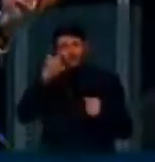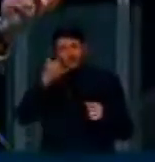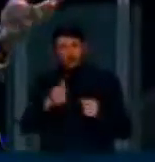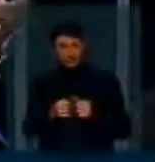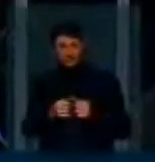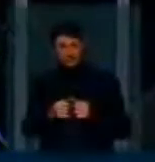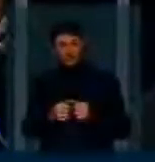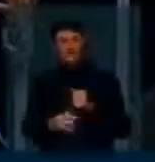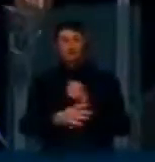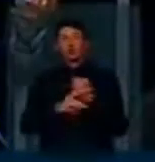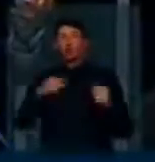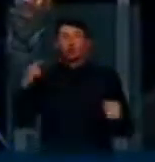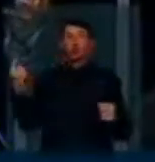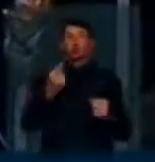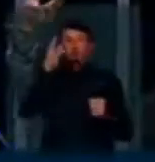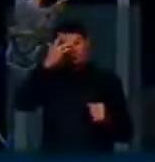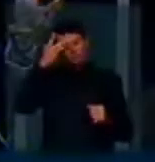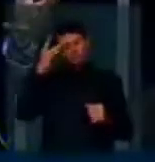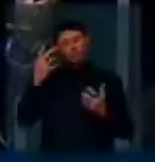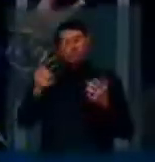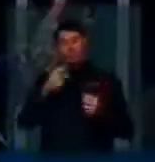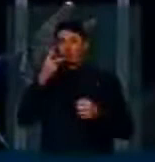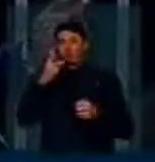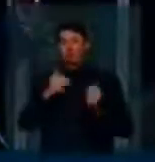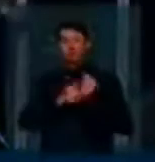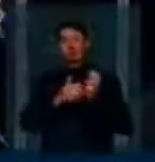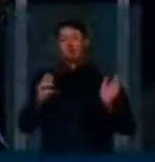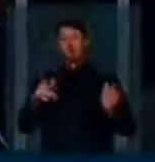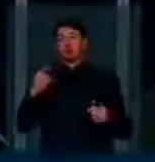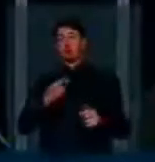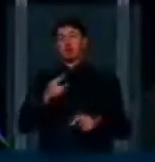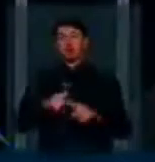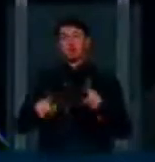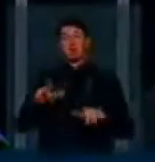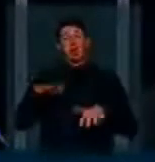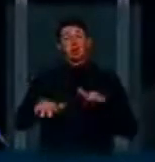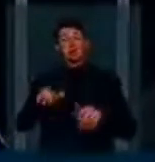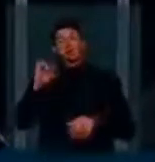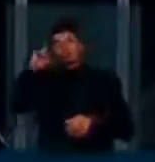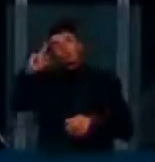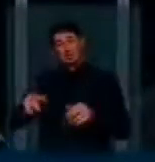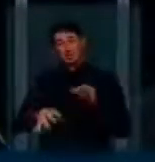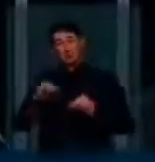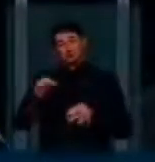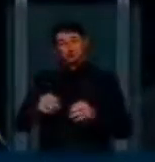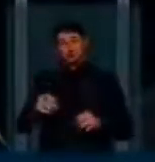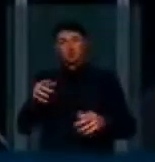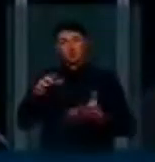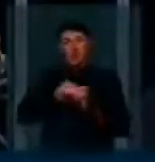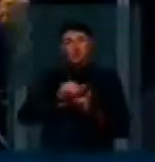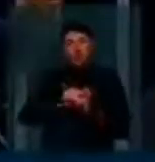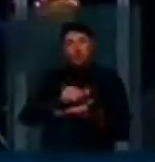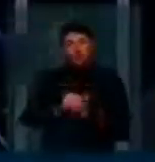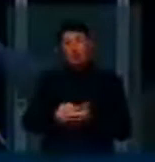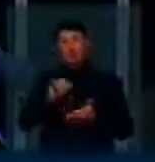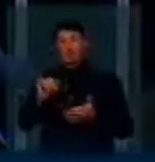que todos nós falemos em sigilo, salvo ordem judicial que determina a interceptação a partir de determinado